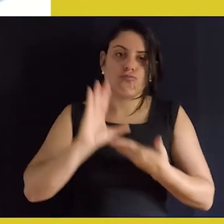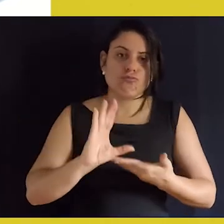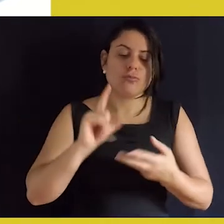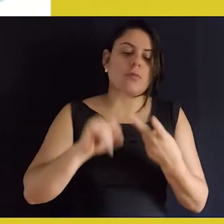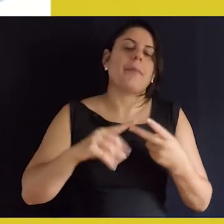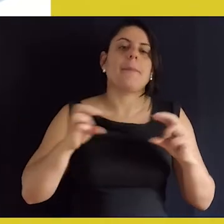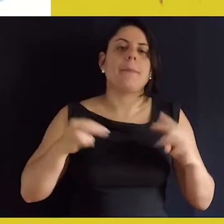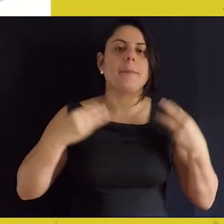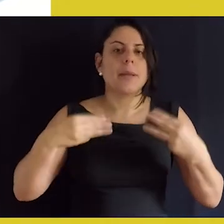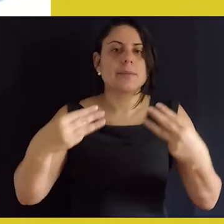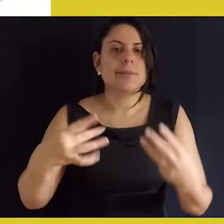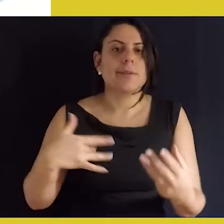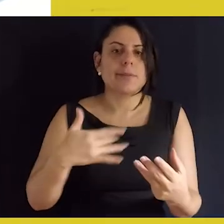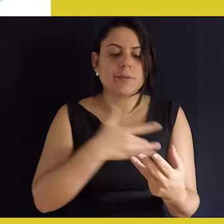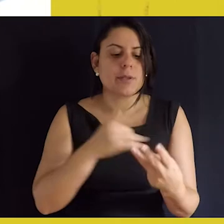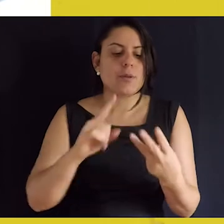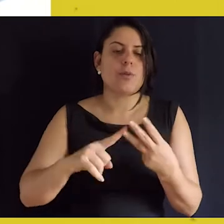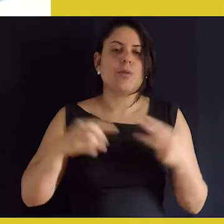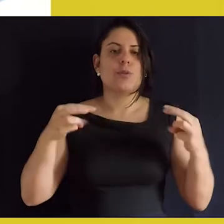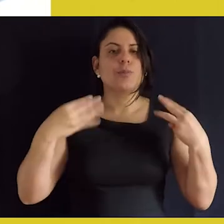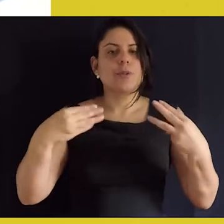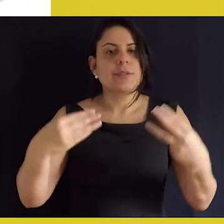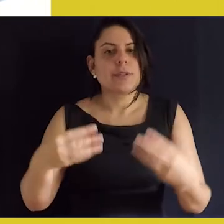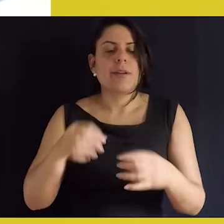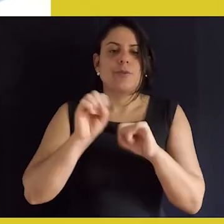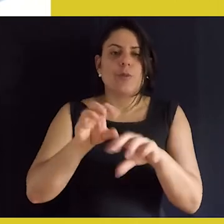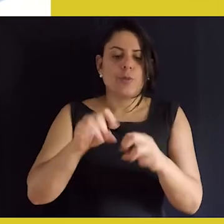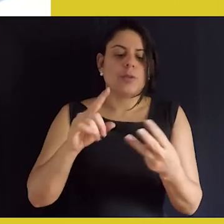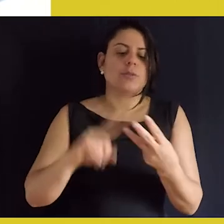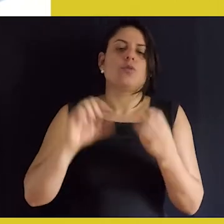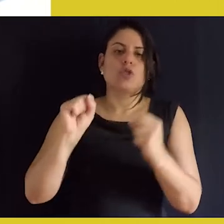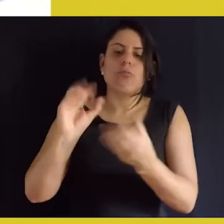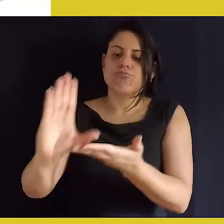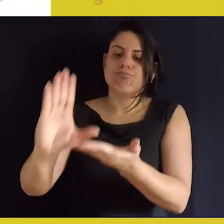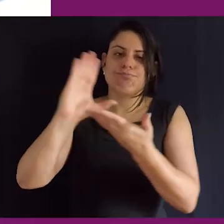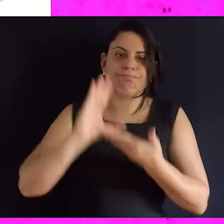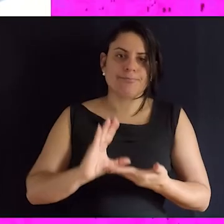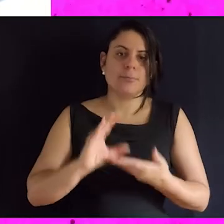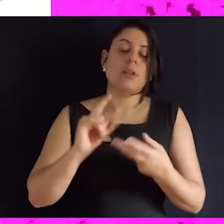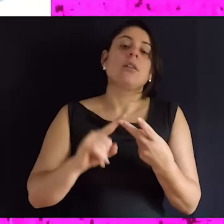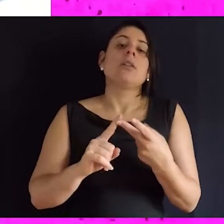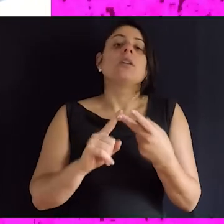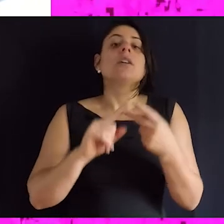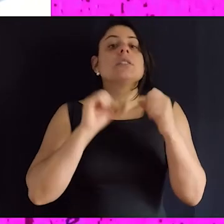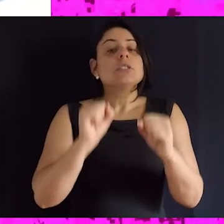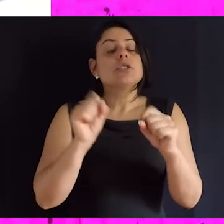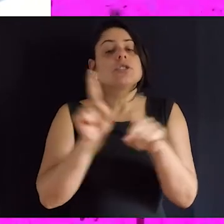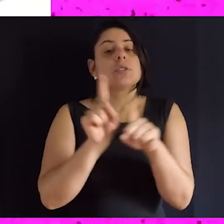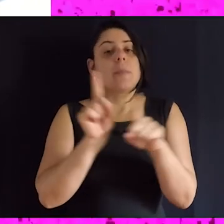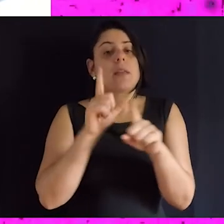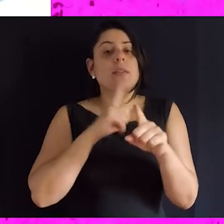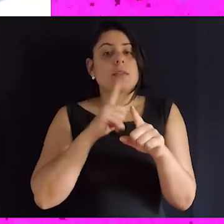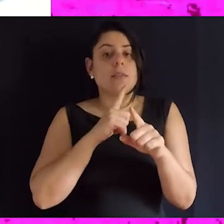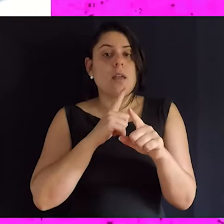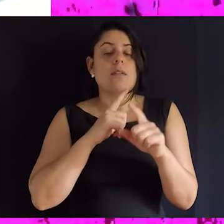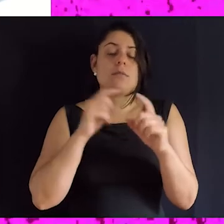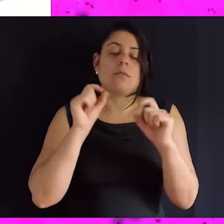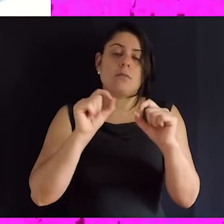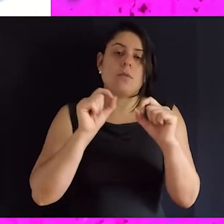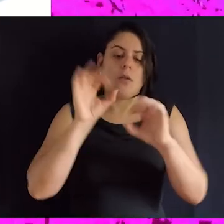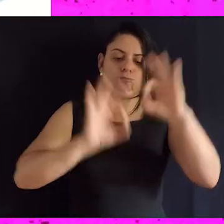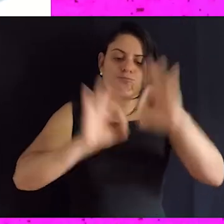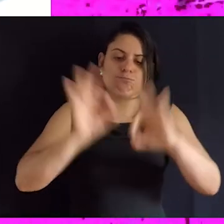apoio financeiro de ministérios, Ministério da Saúde, Ministério da Educação, e agora a gente tem, além